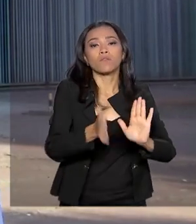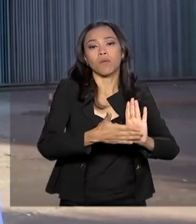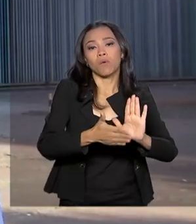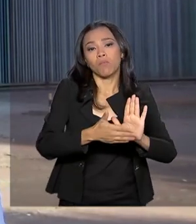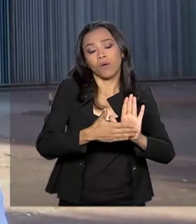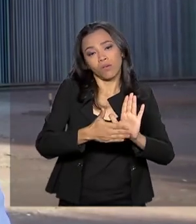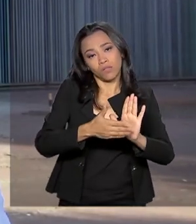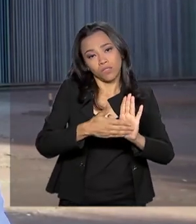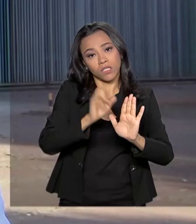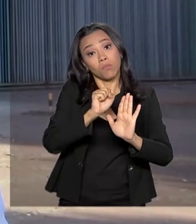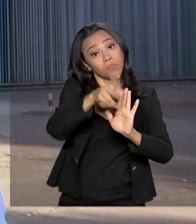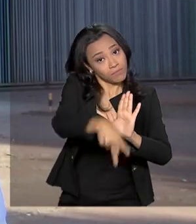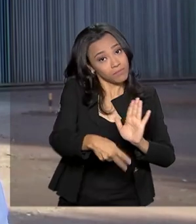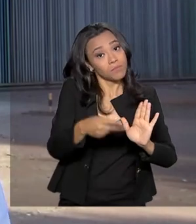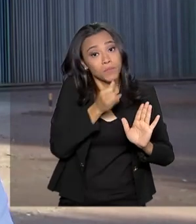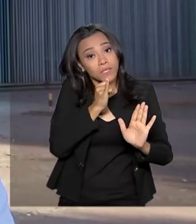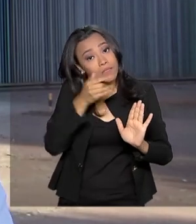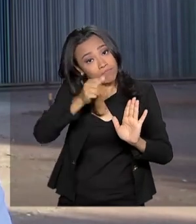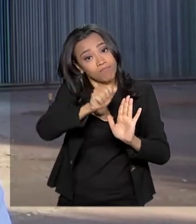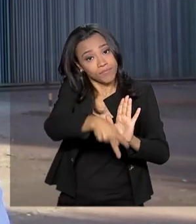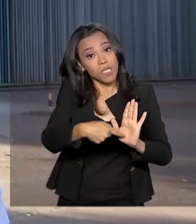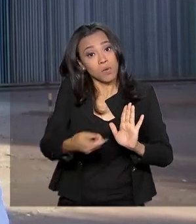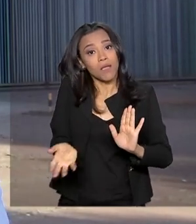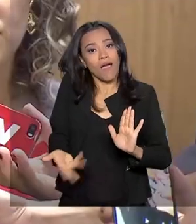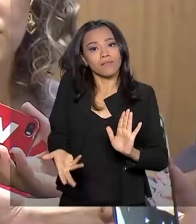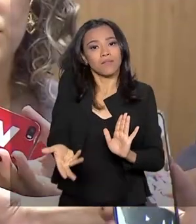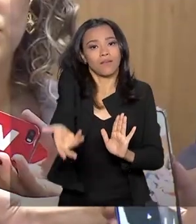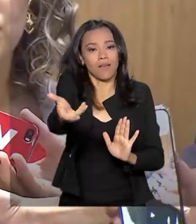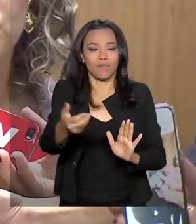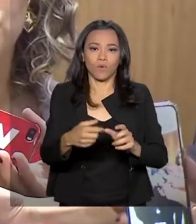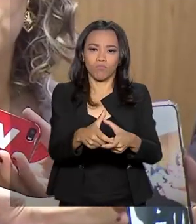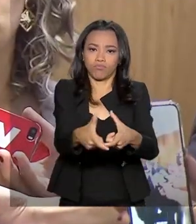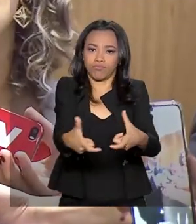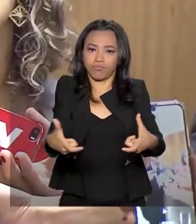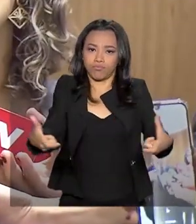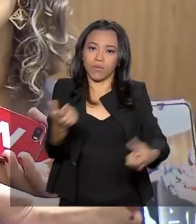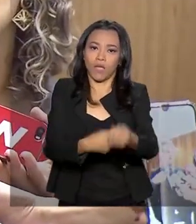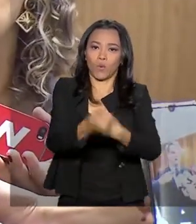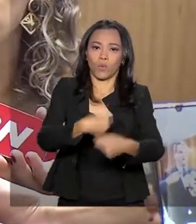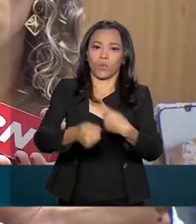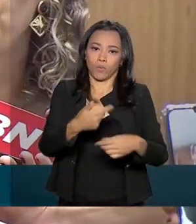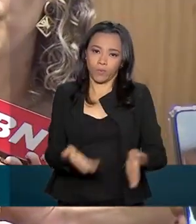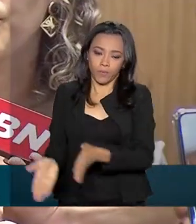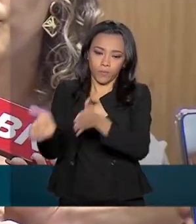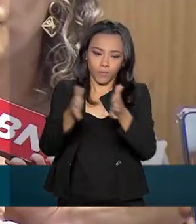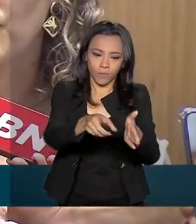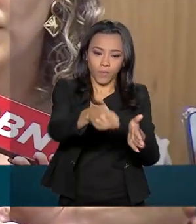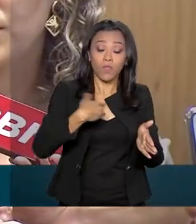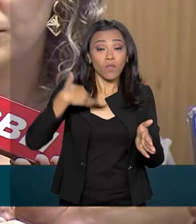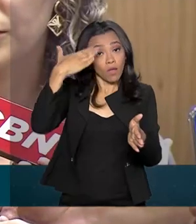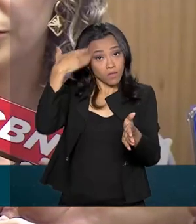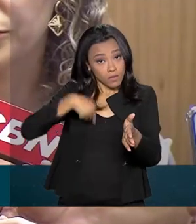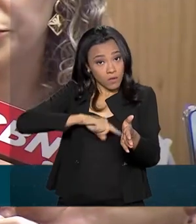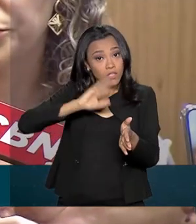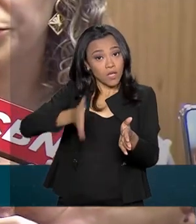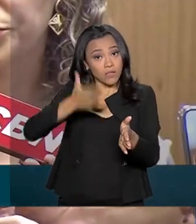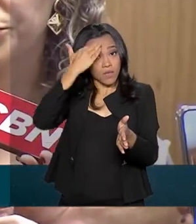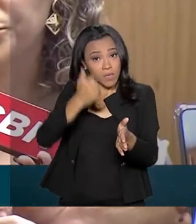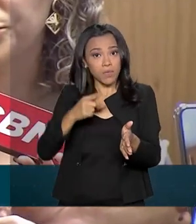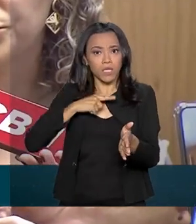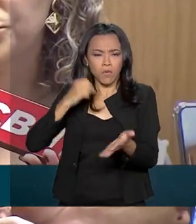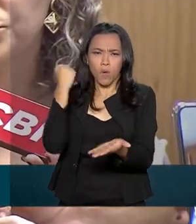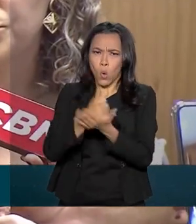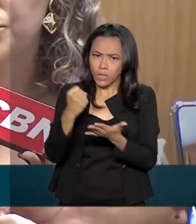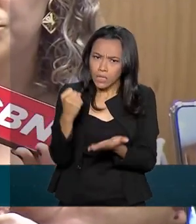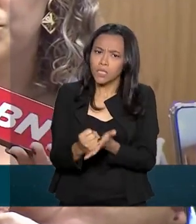Previdência, que pode acelerar o crescimento econômico. A gente sabe que tem um resultado mais forte de contratação, mas a gente sabe